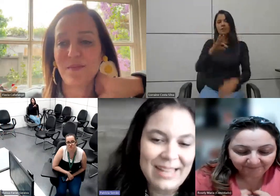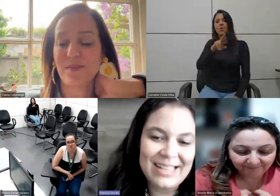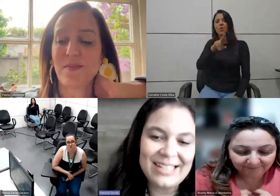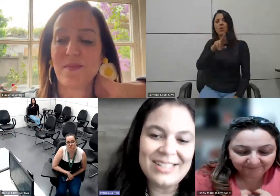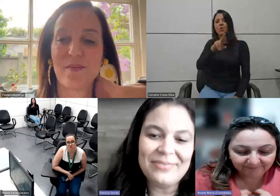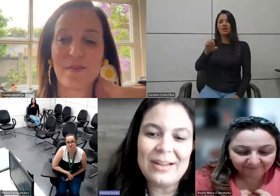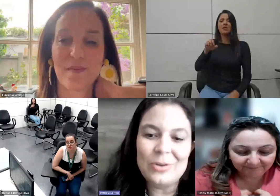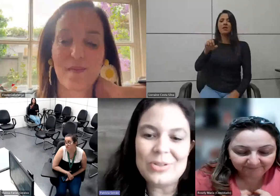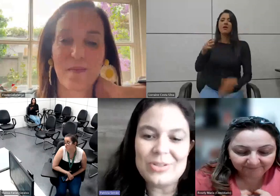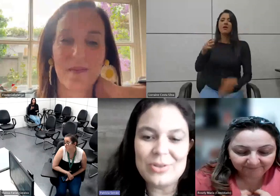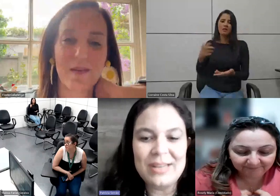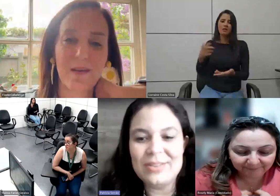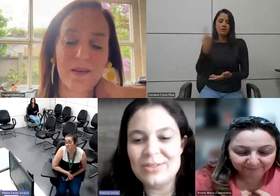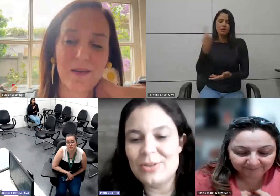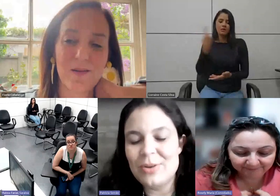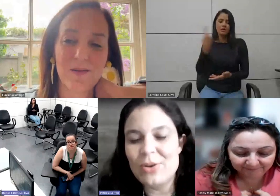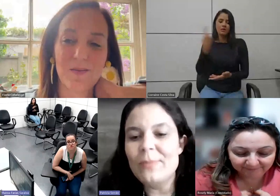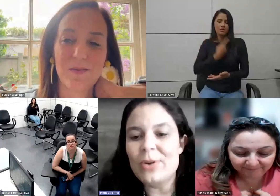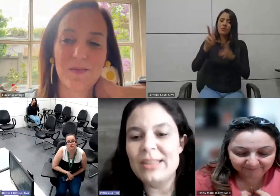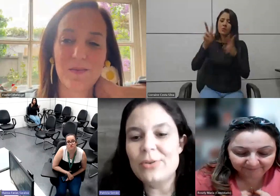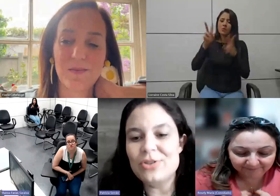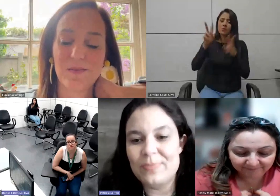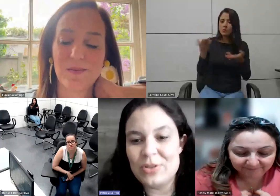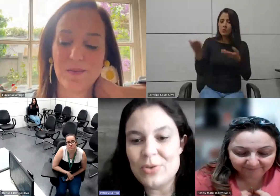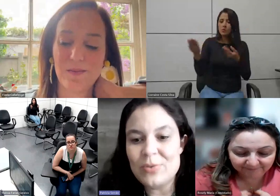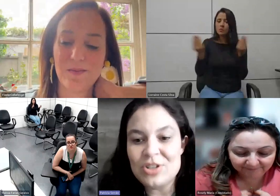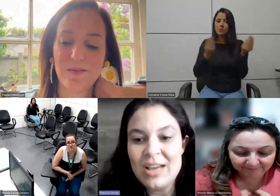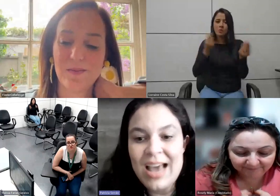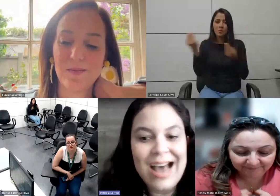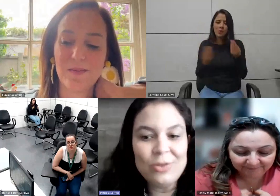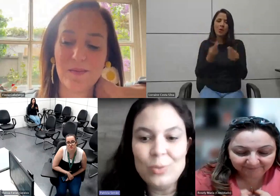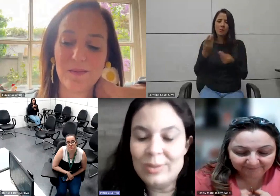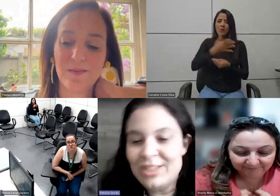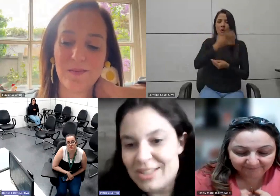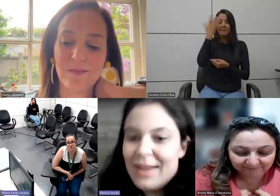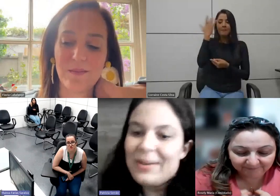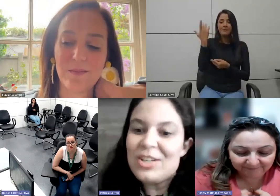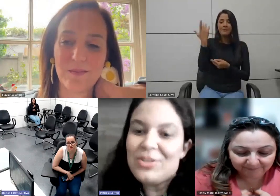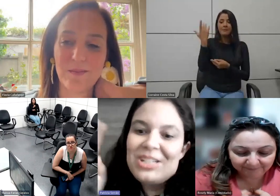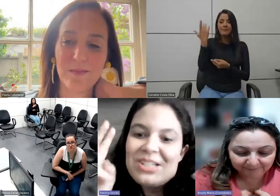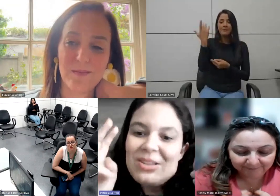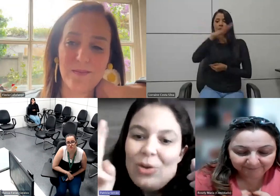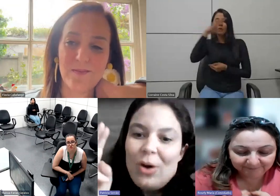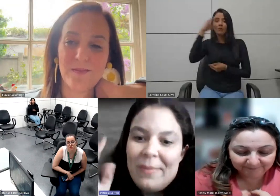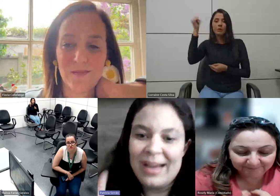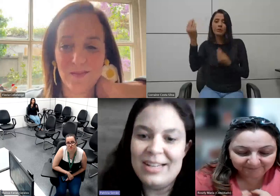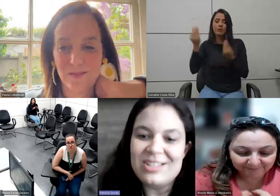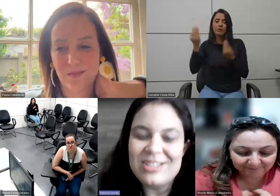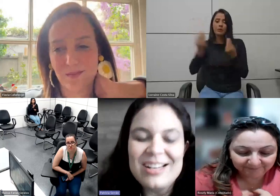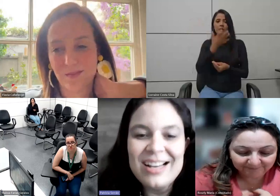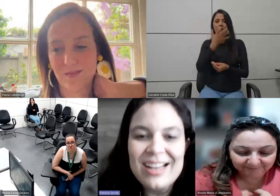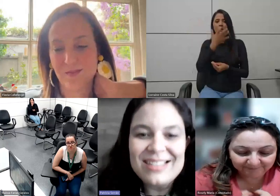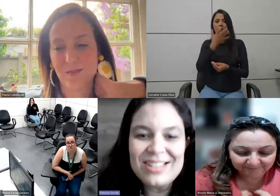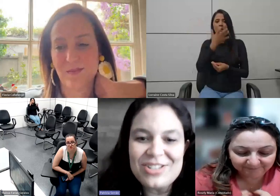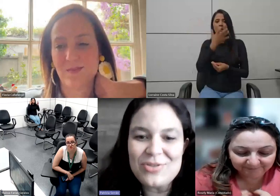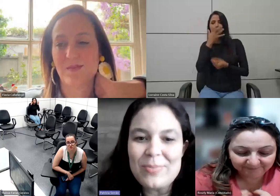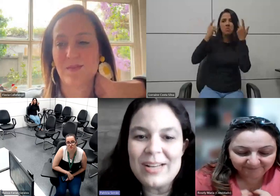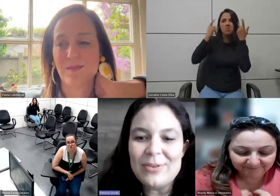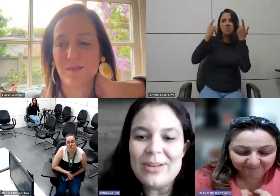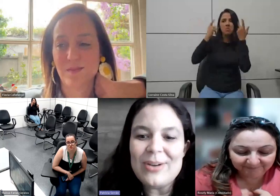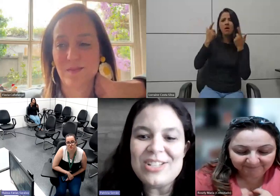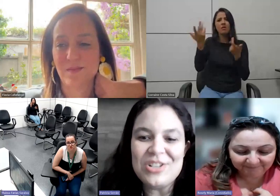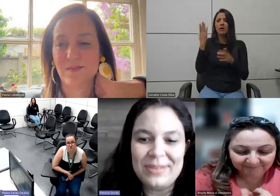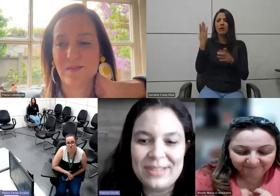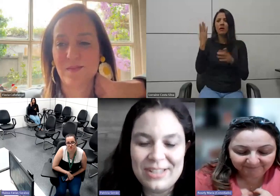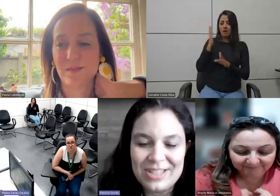a gente falou sobre isso sobre como que pessoas adultas né aparentemente normais se